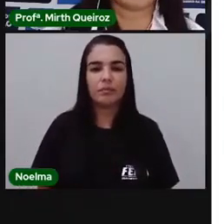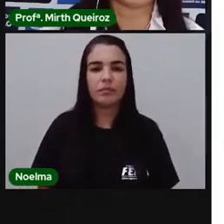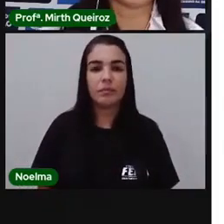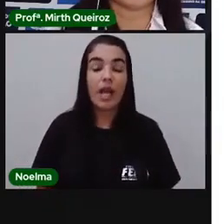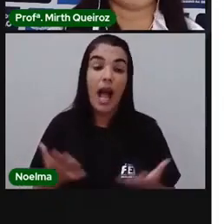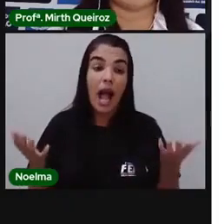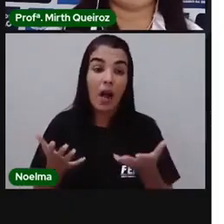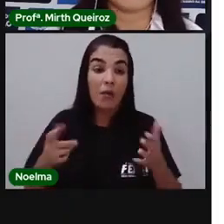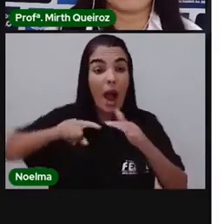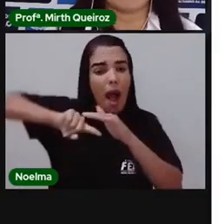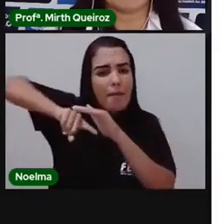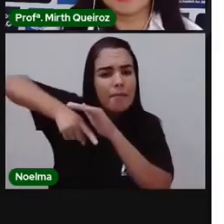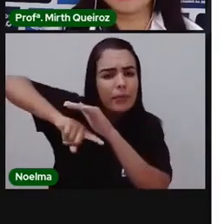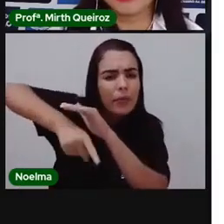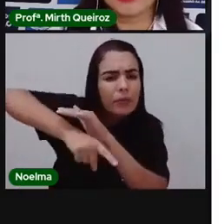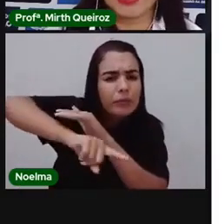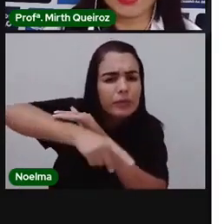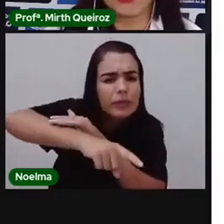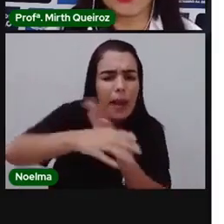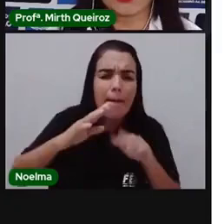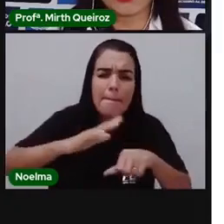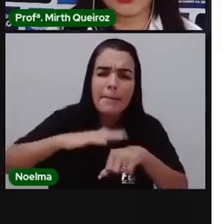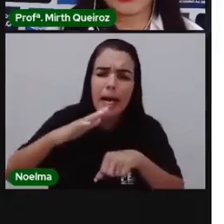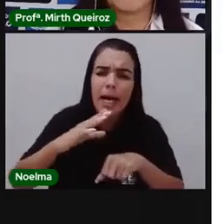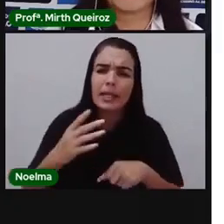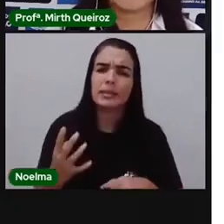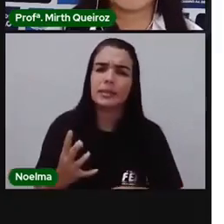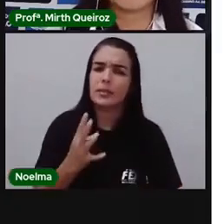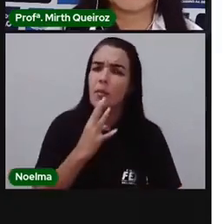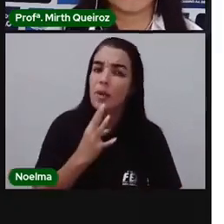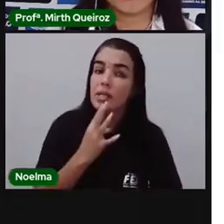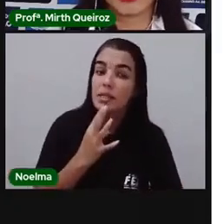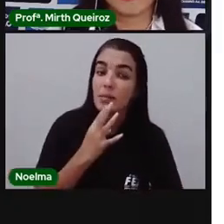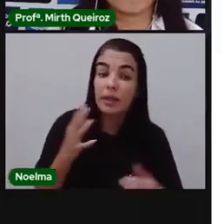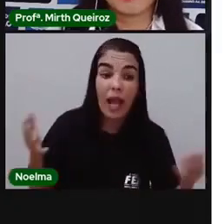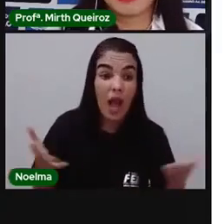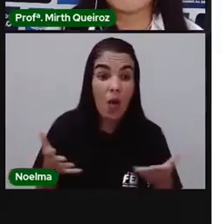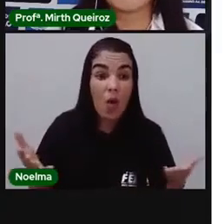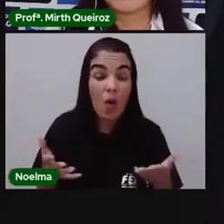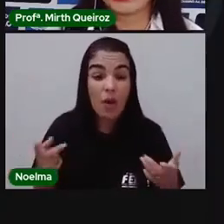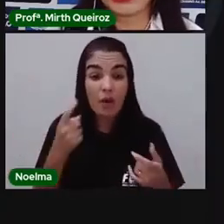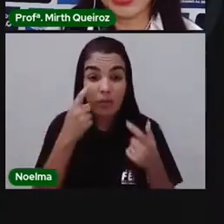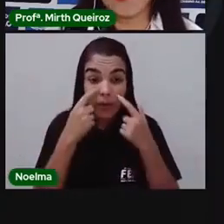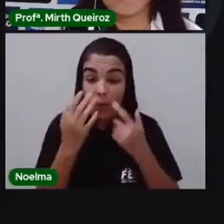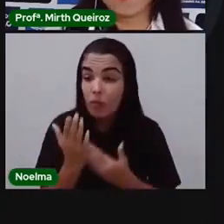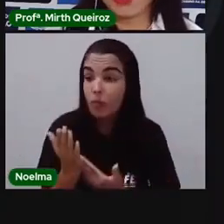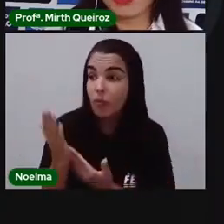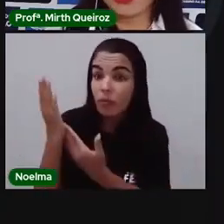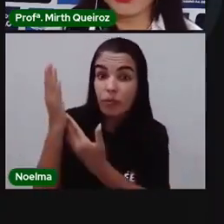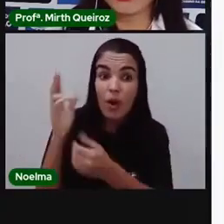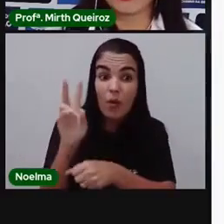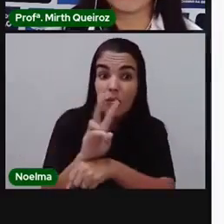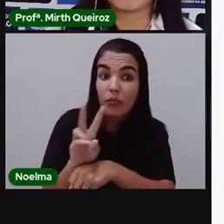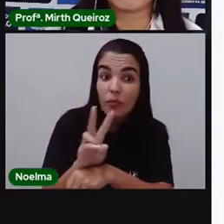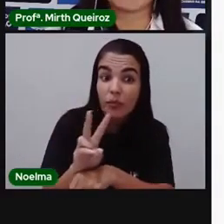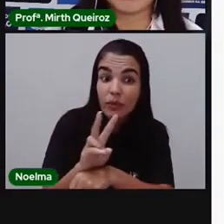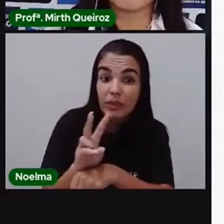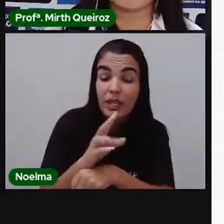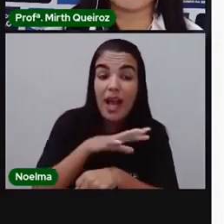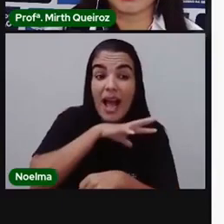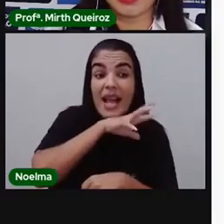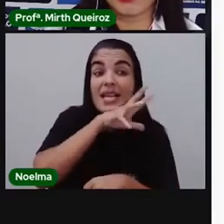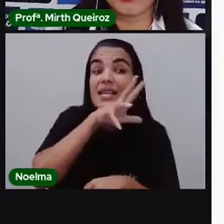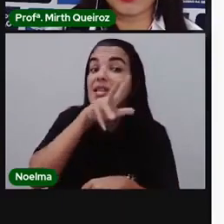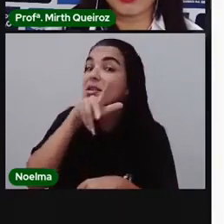E para a gente aprofundar mais esse assunto, nós vamos agora assistir a um vídeo sobre os